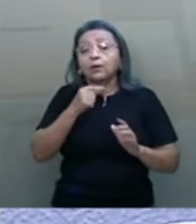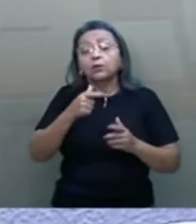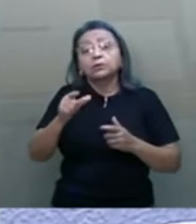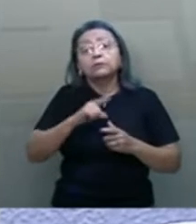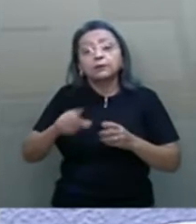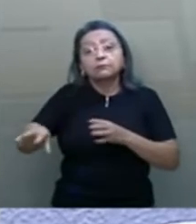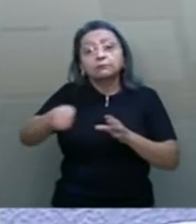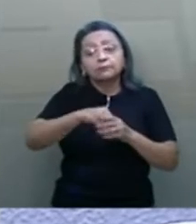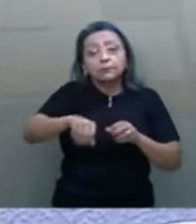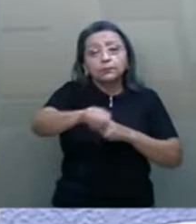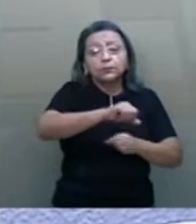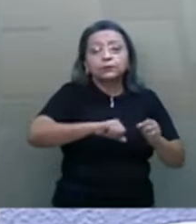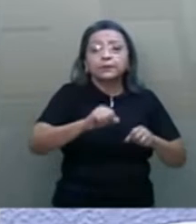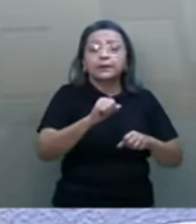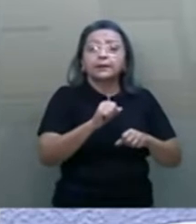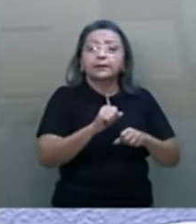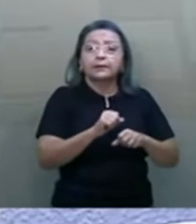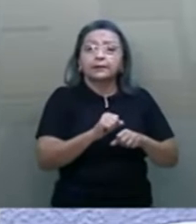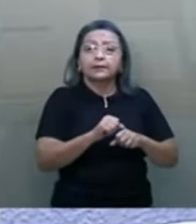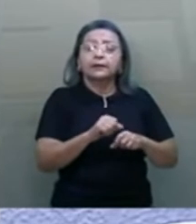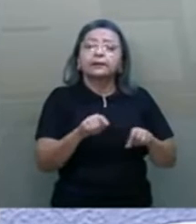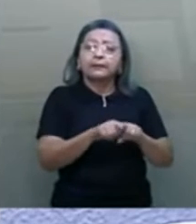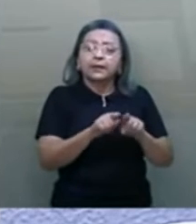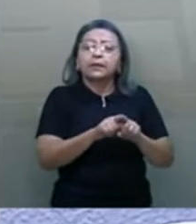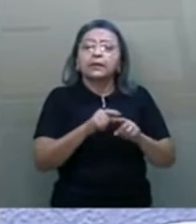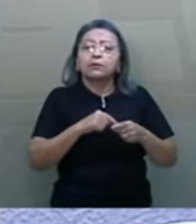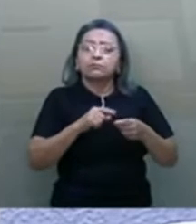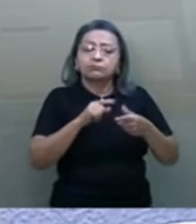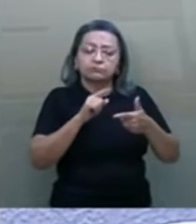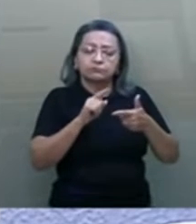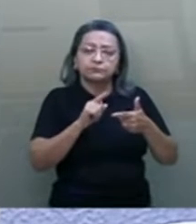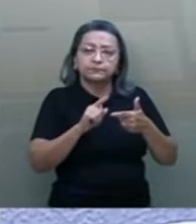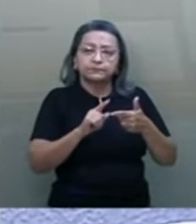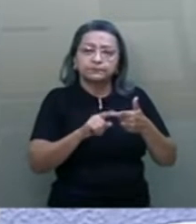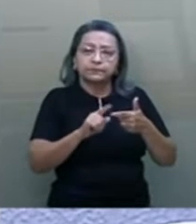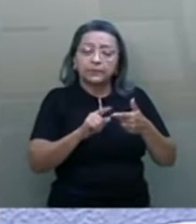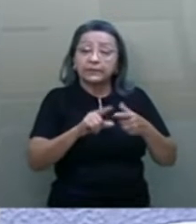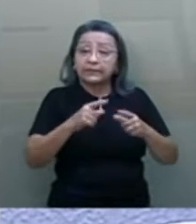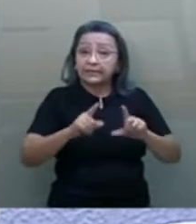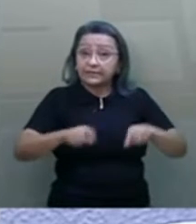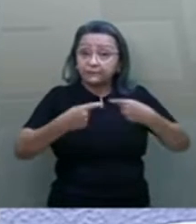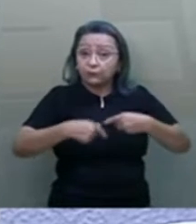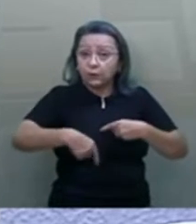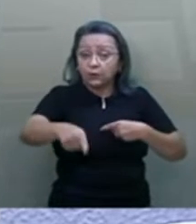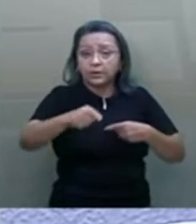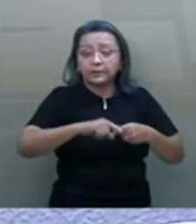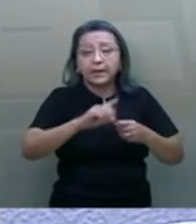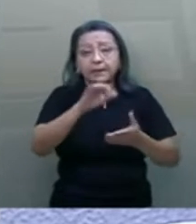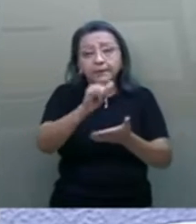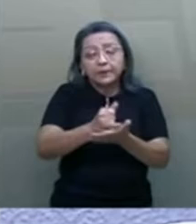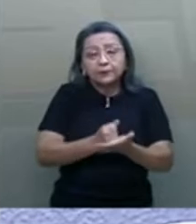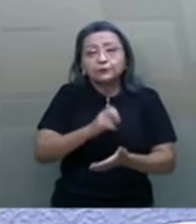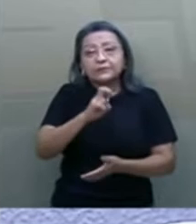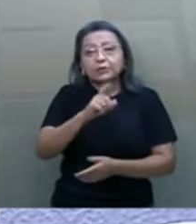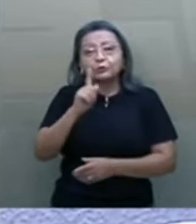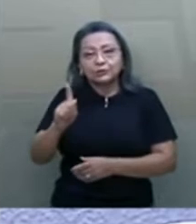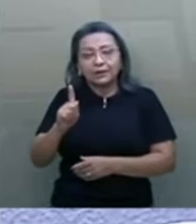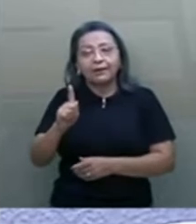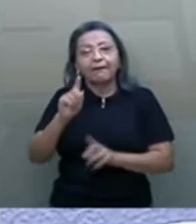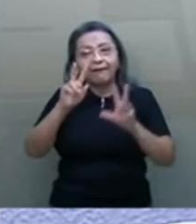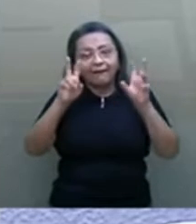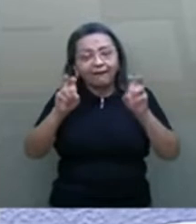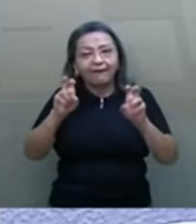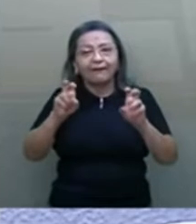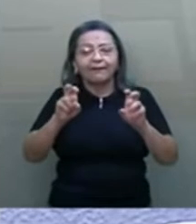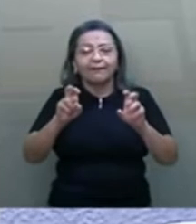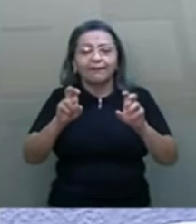regime de autorização. Além disso, menciono também, como um desafio dos próximos anos, a implementação do 5G. Trata-se de